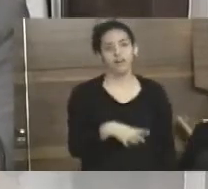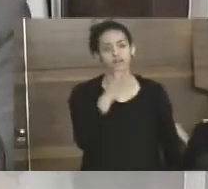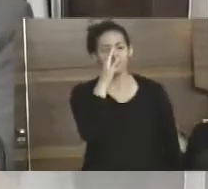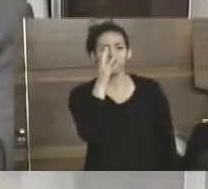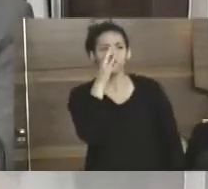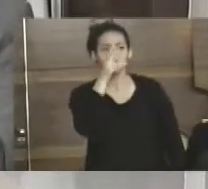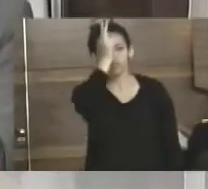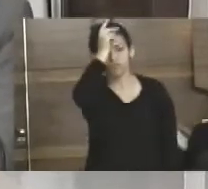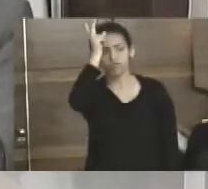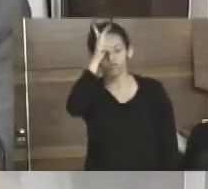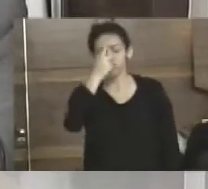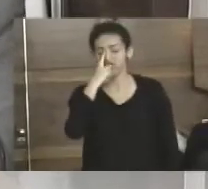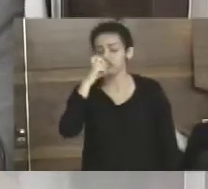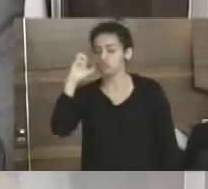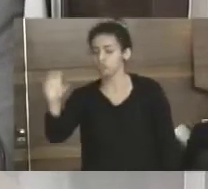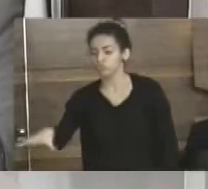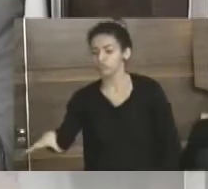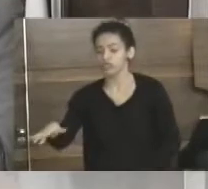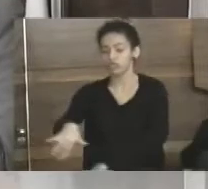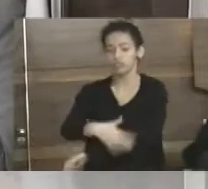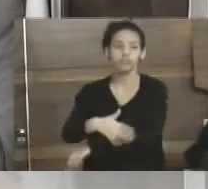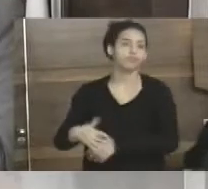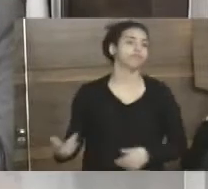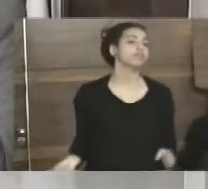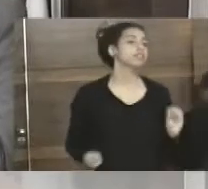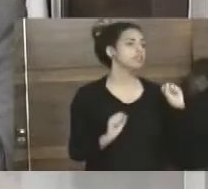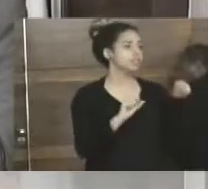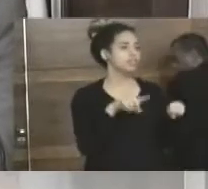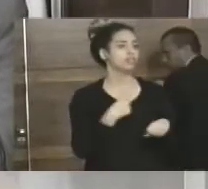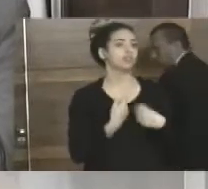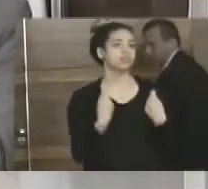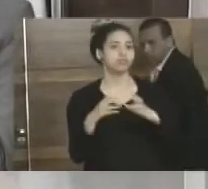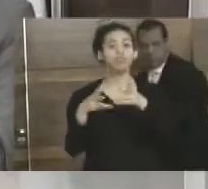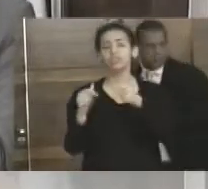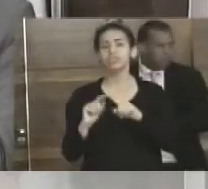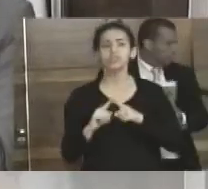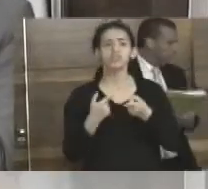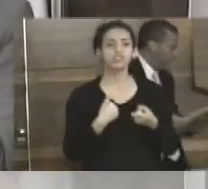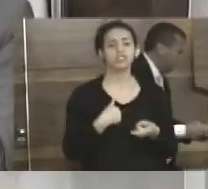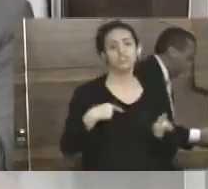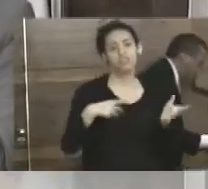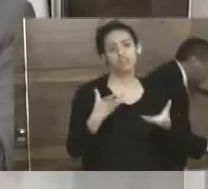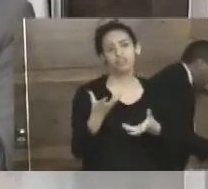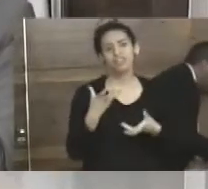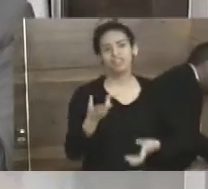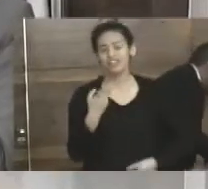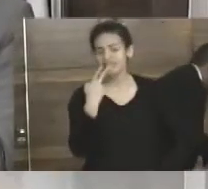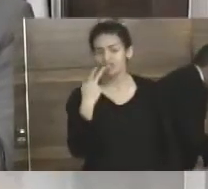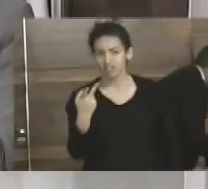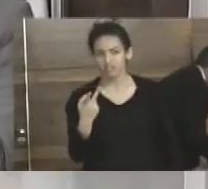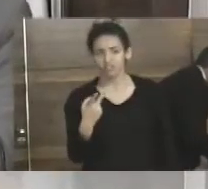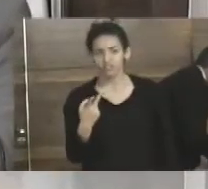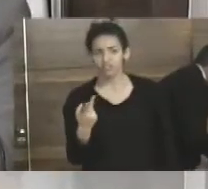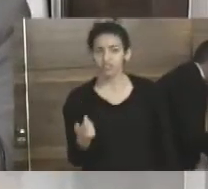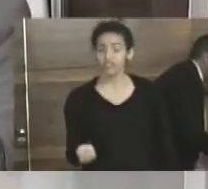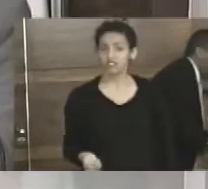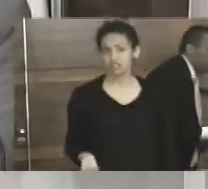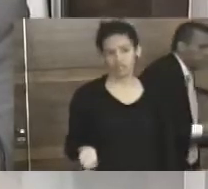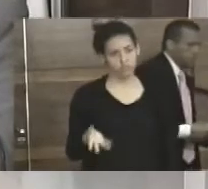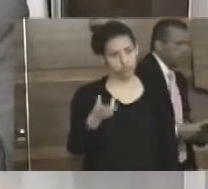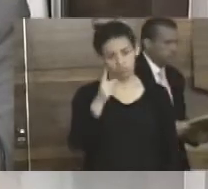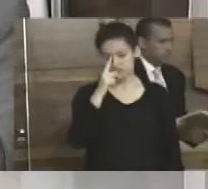entulho aqui na rua. Claro que a gente tem que fazer a nossa parte sim de limpar, mas eu queria que alguém tirasse foto do prefeito jogando um entulho na rua.